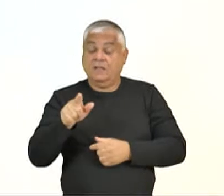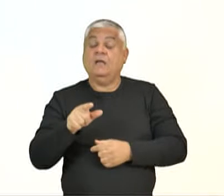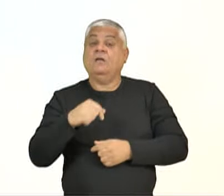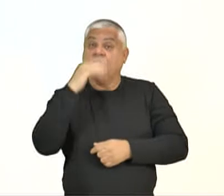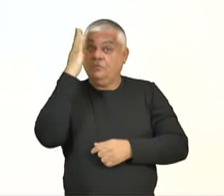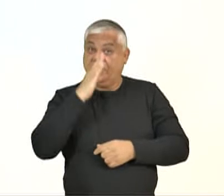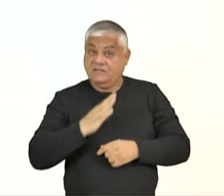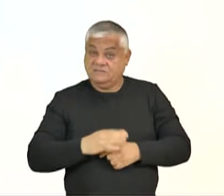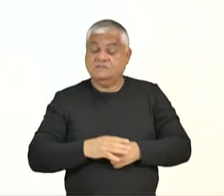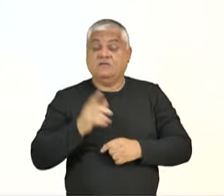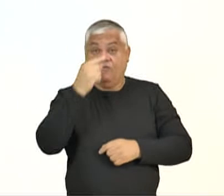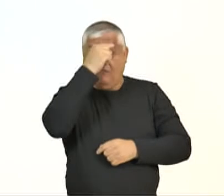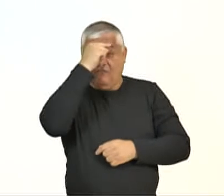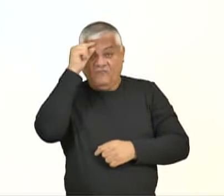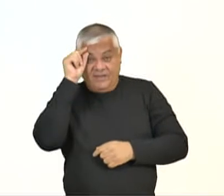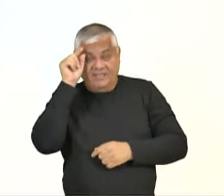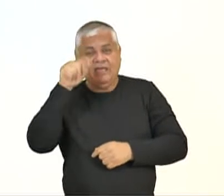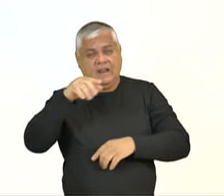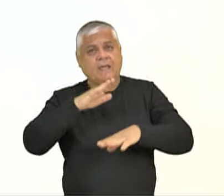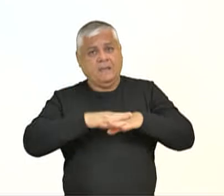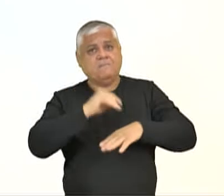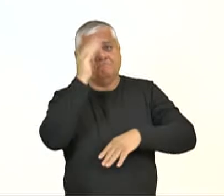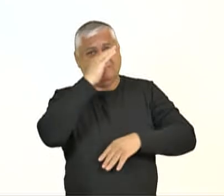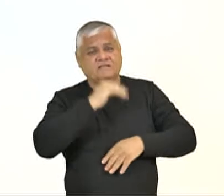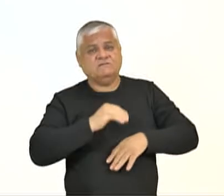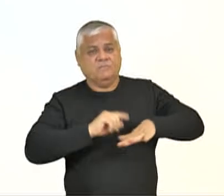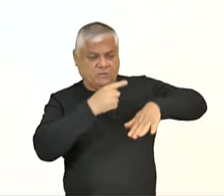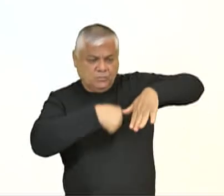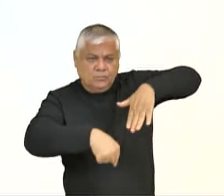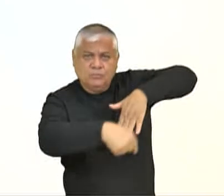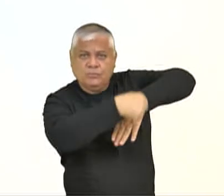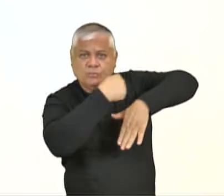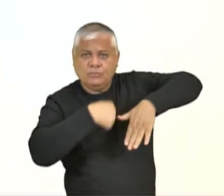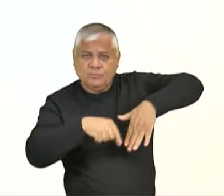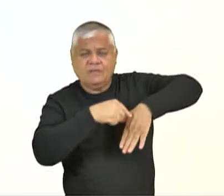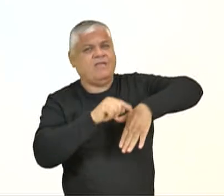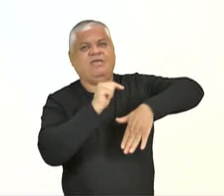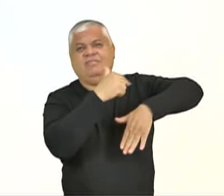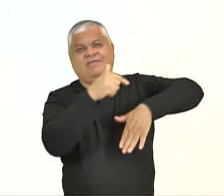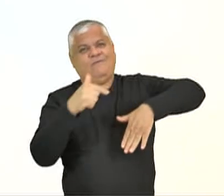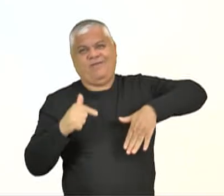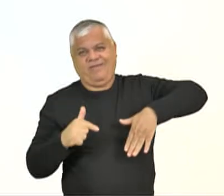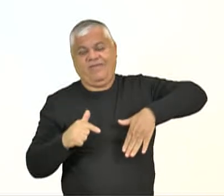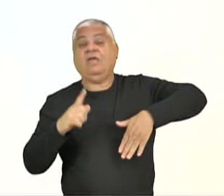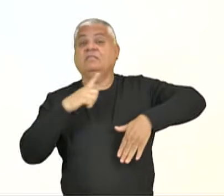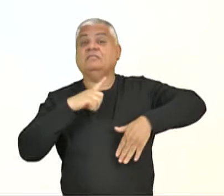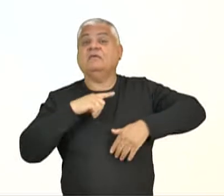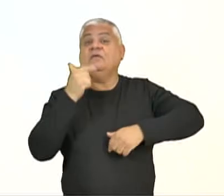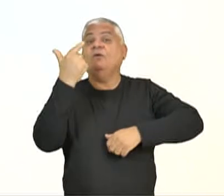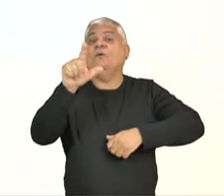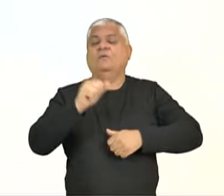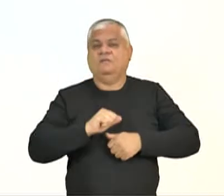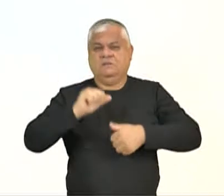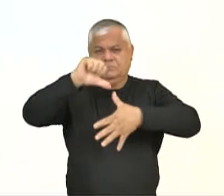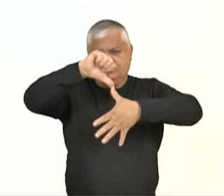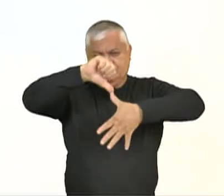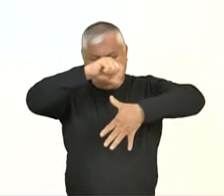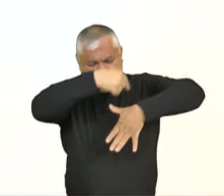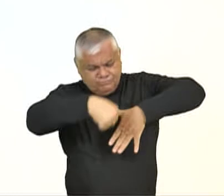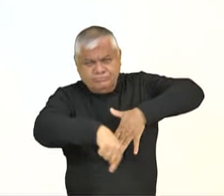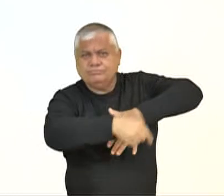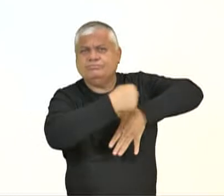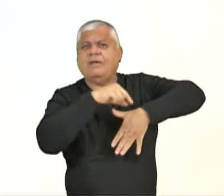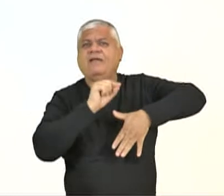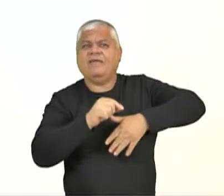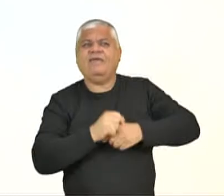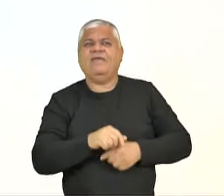Brasil, Frida Kahlo não é destaque em toda a América do Sul. Pois é, nós temos uma outra artista chamada Artemisia Gentileschi, que